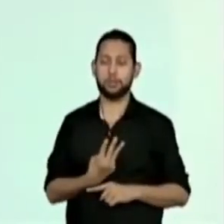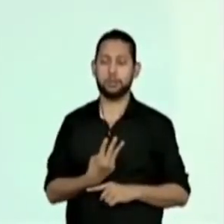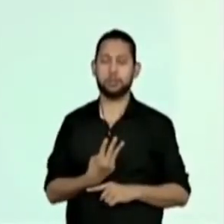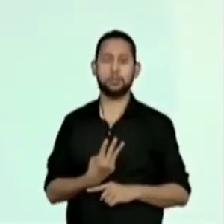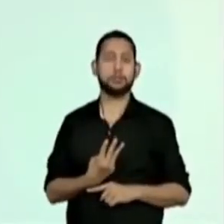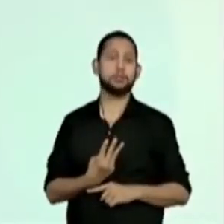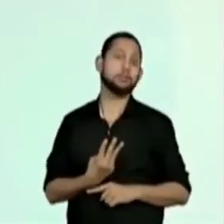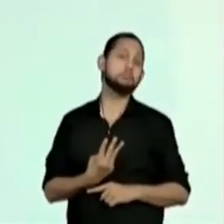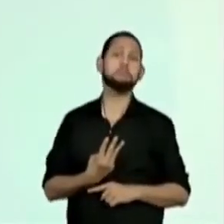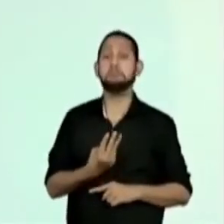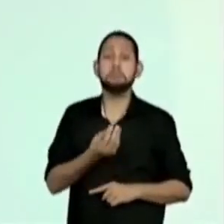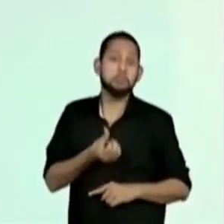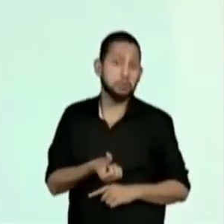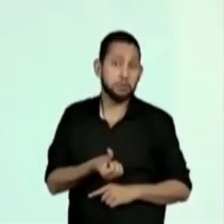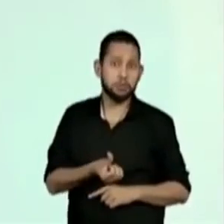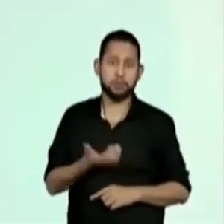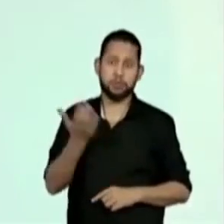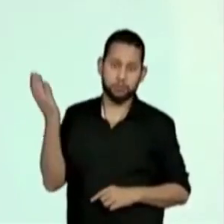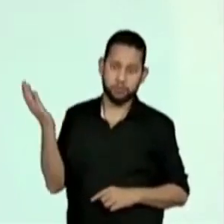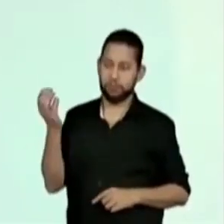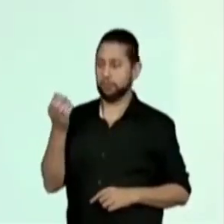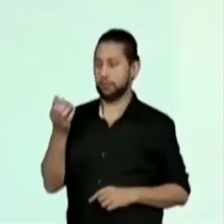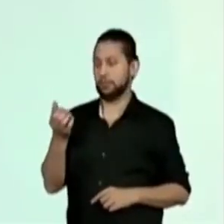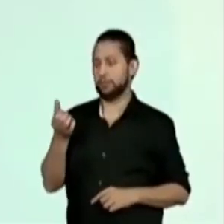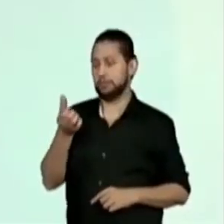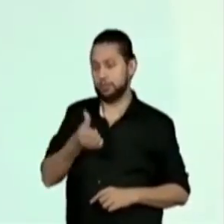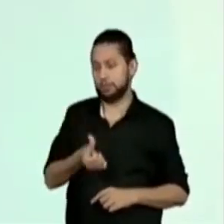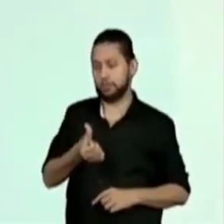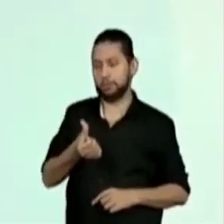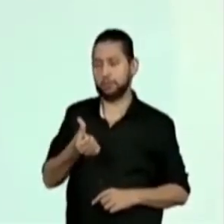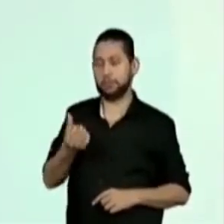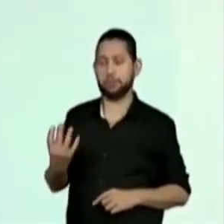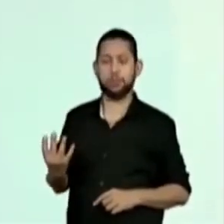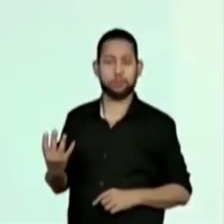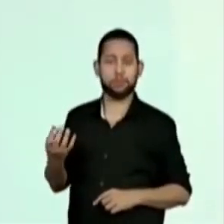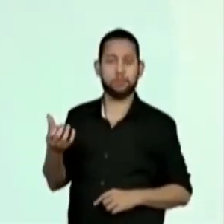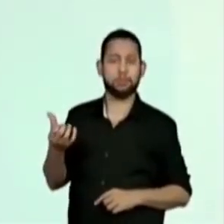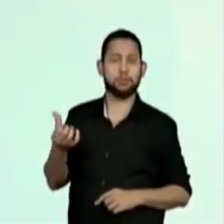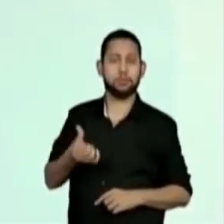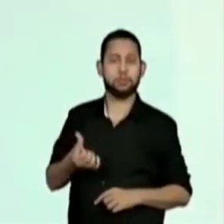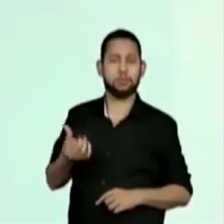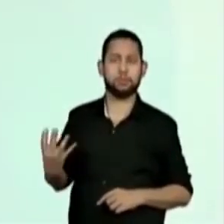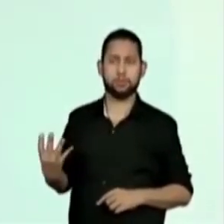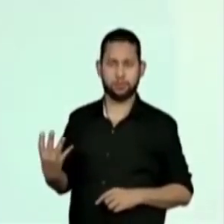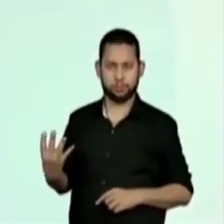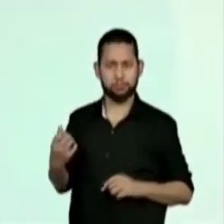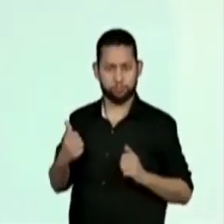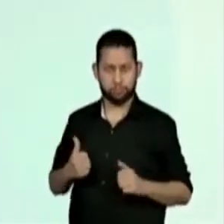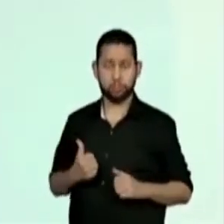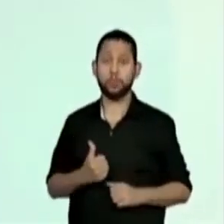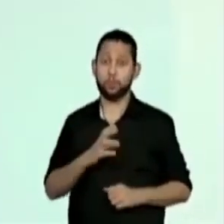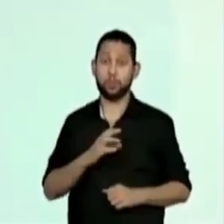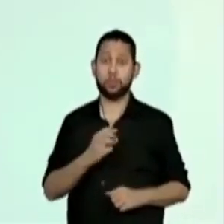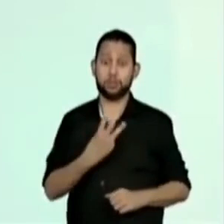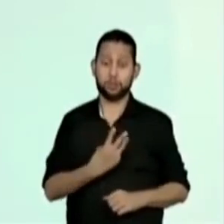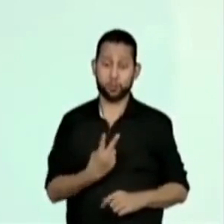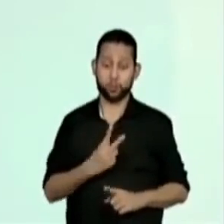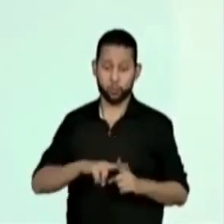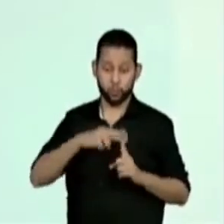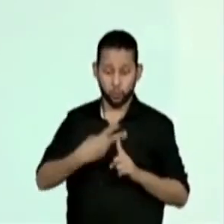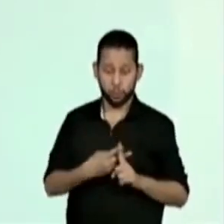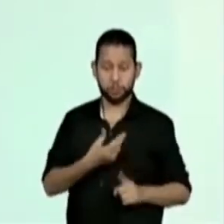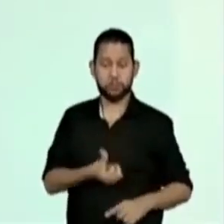2 ou 2 vezes 3. Não importa. 64, certo? Então o dobro de 32